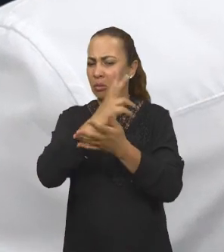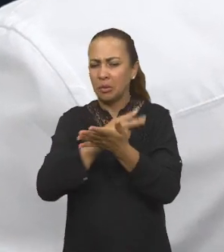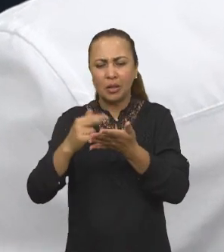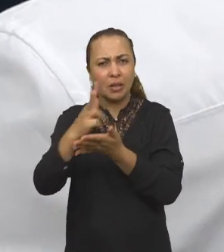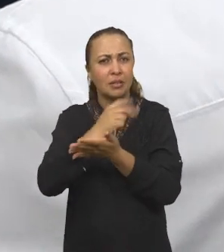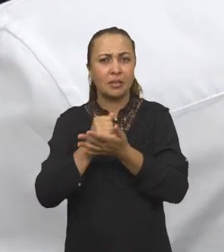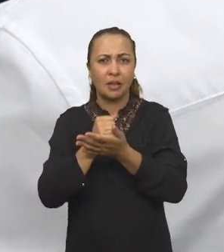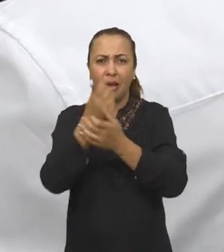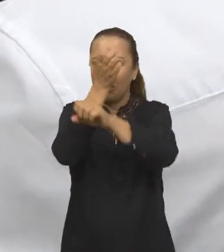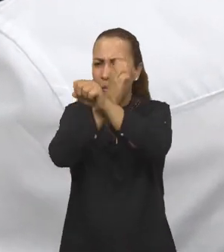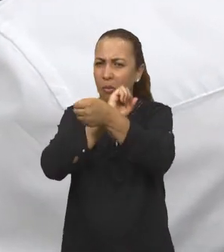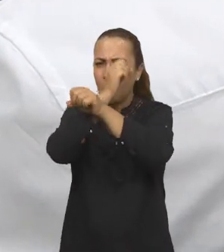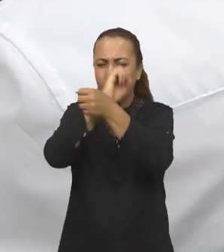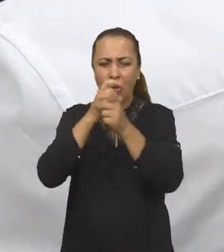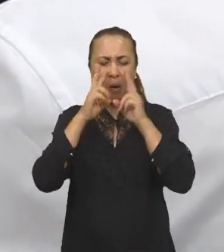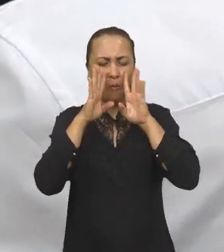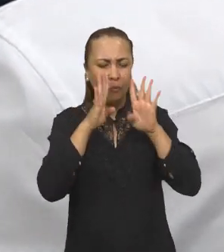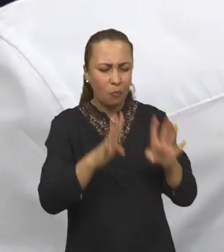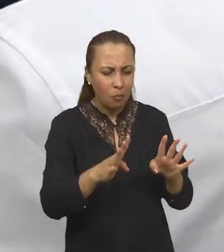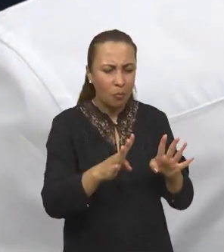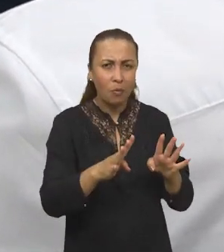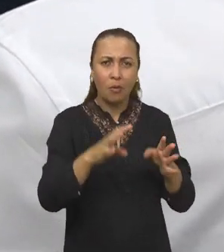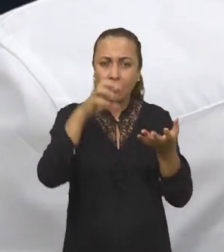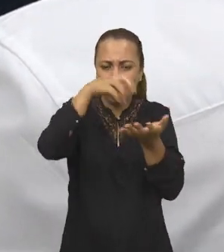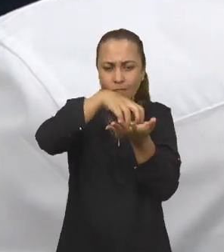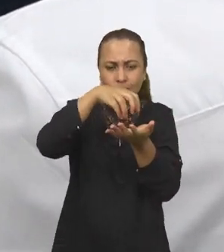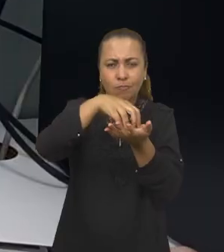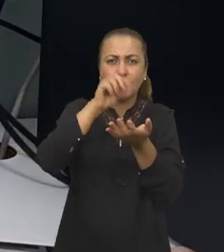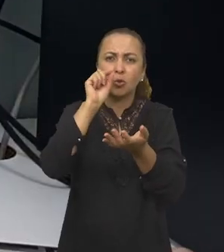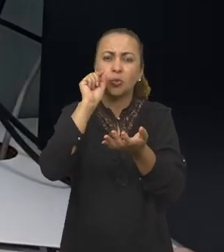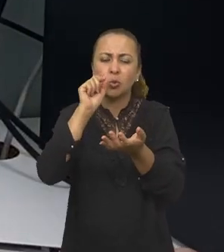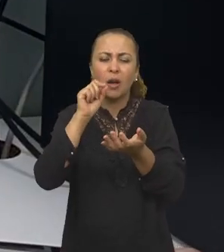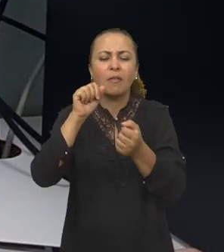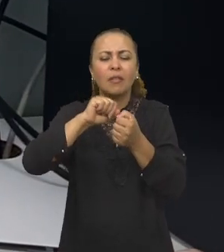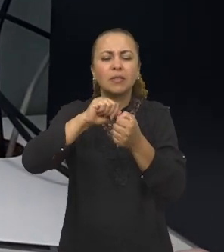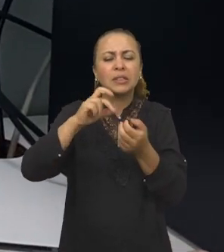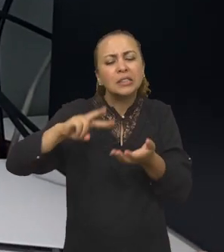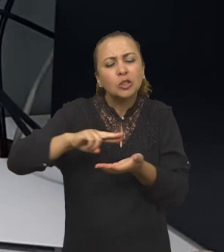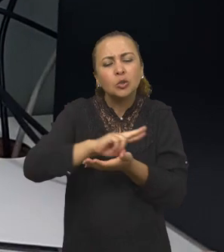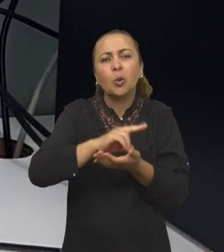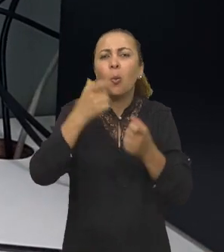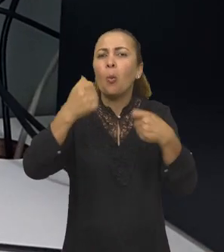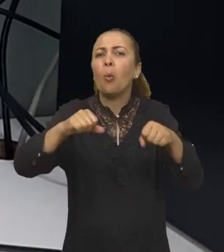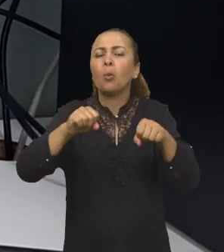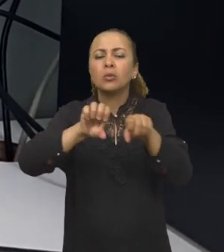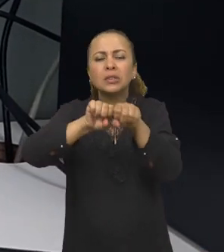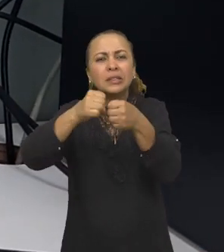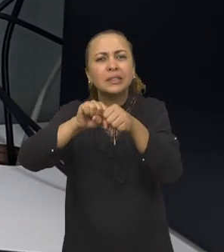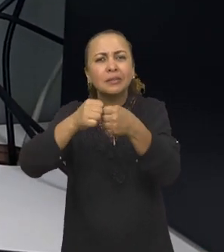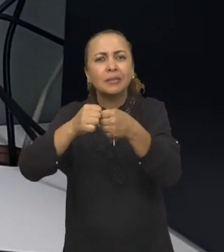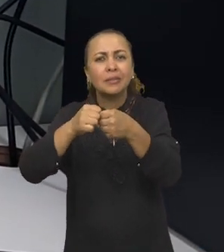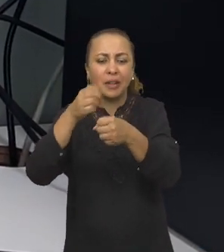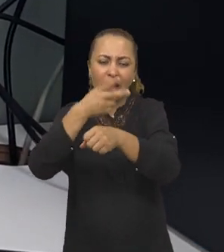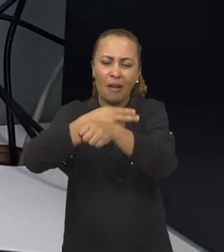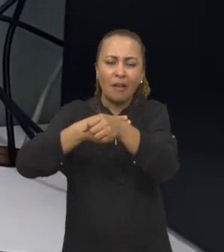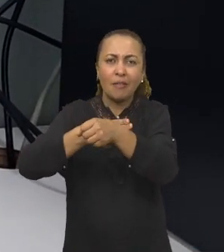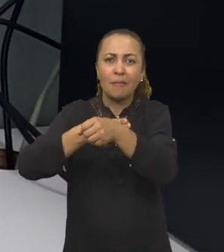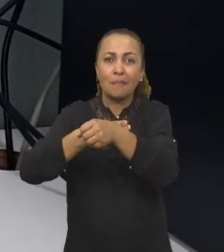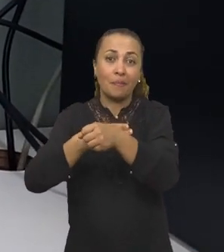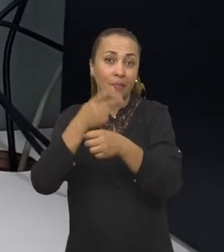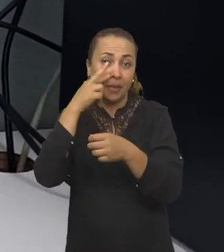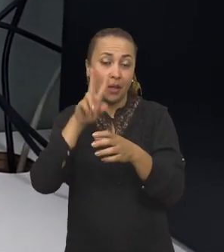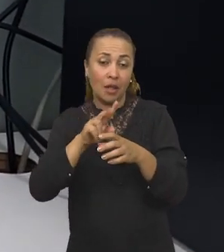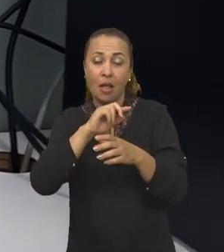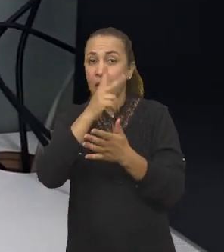segmentação óssea, o foco, a concentração em si do caso cirúrgico, onde está a fratura propriamente dita. A